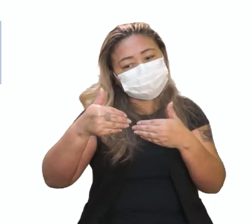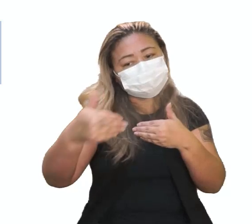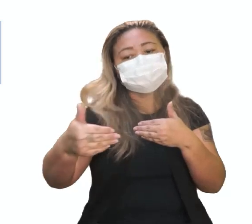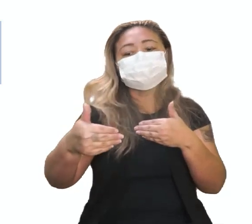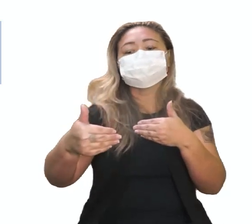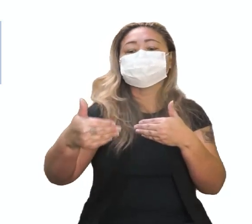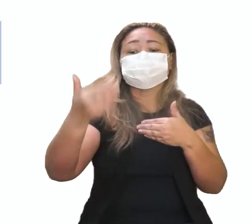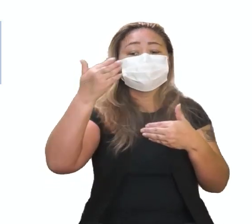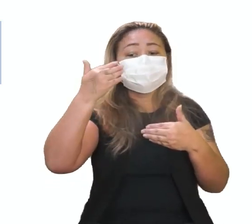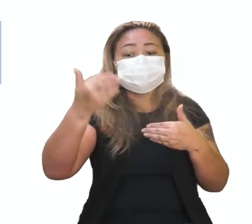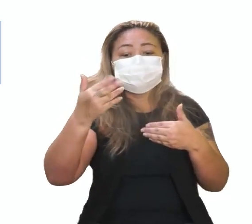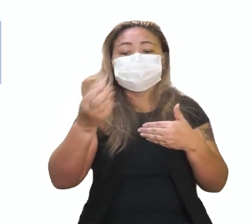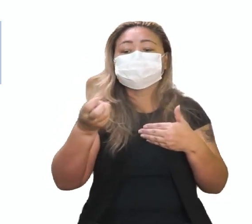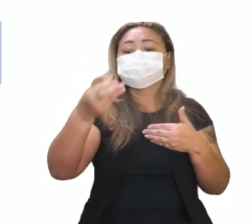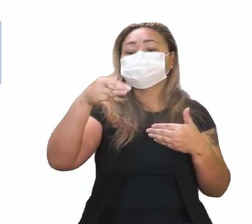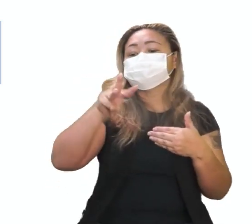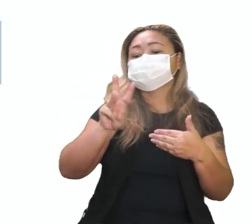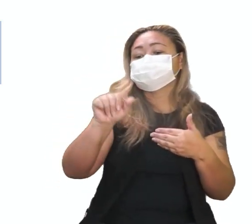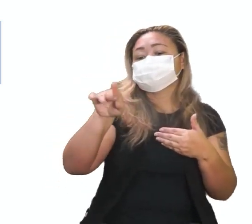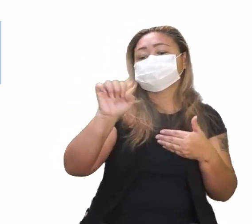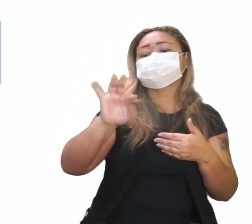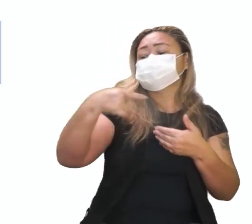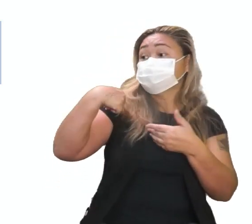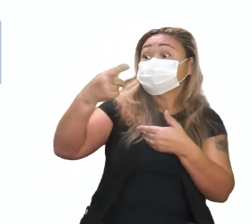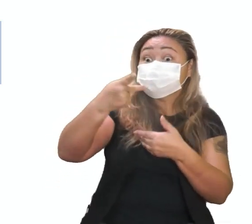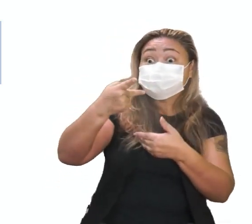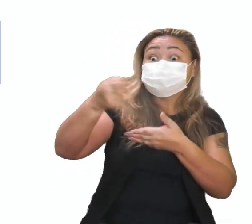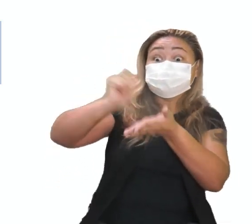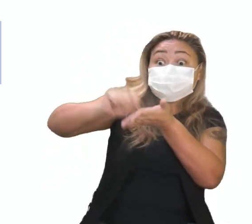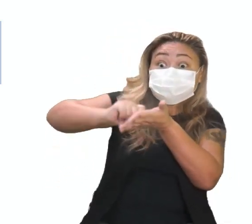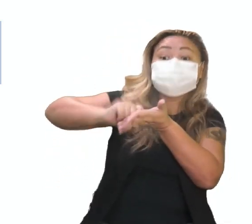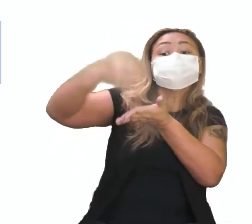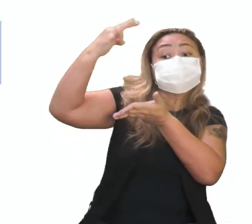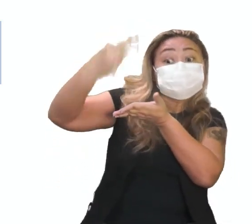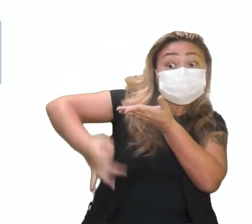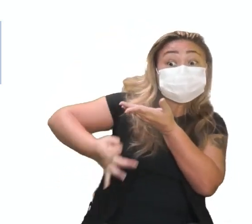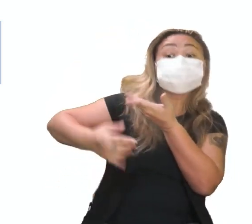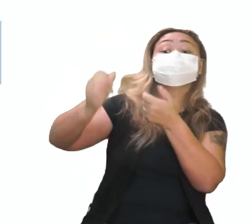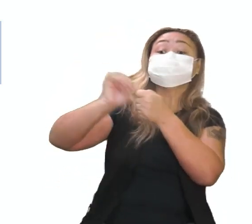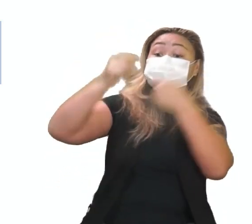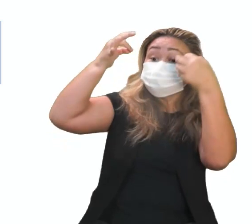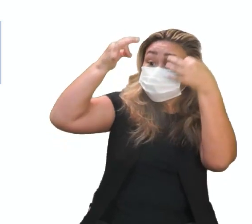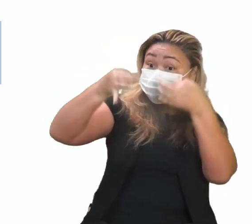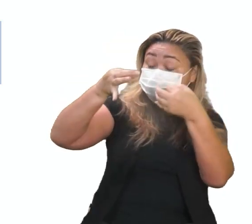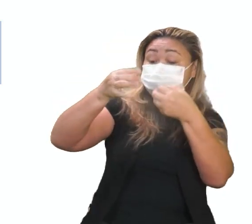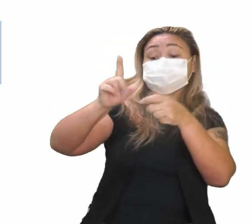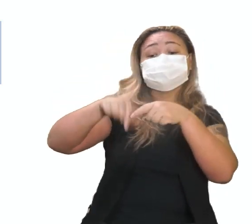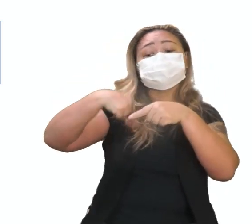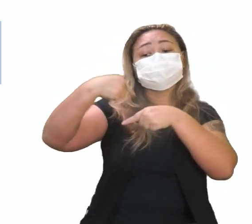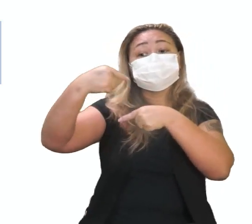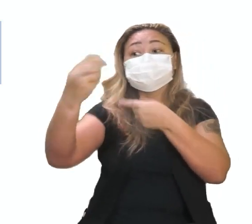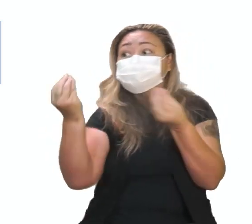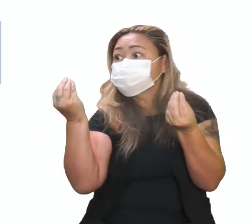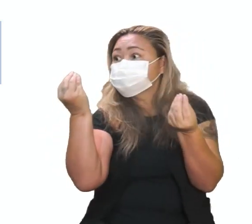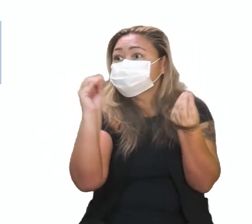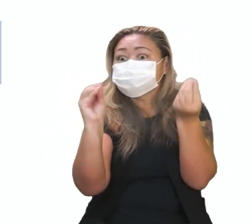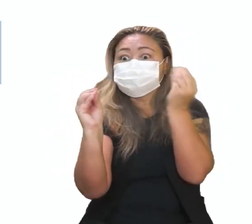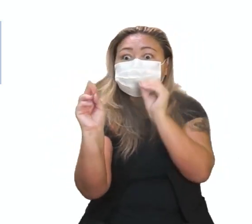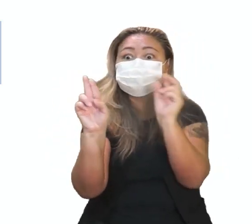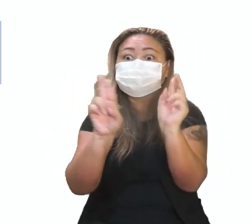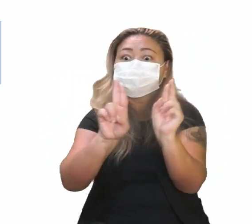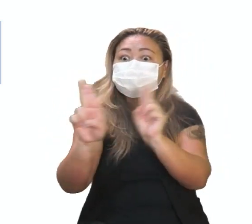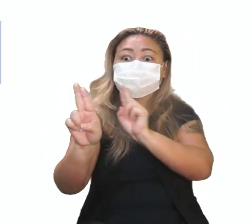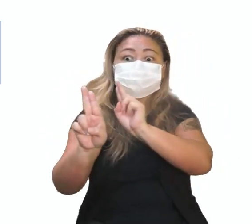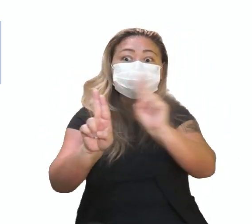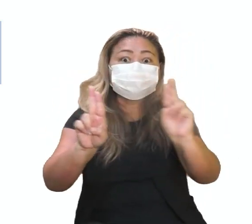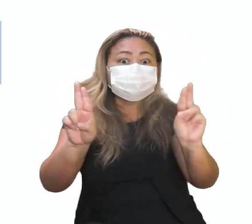daí, eles constataram, não, o que Mendel falava estava tudo certo, estava corretíssimo, né? E aí eles foram dando nomes agora a